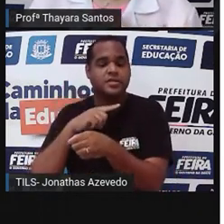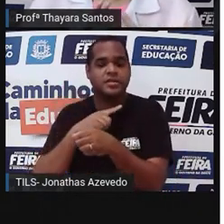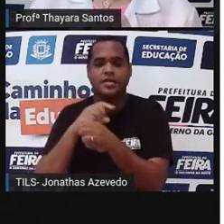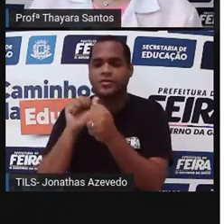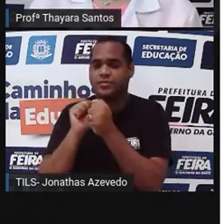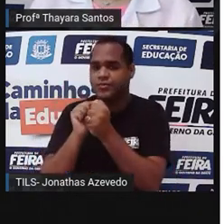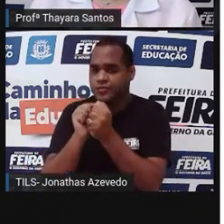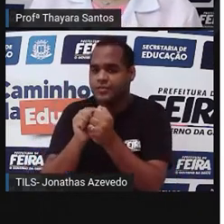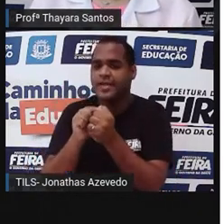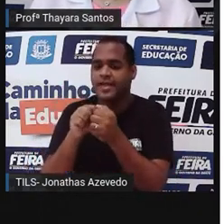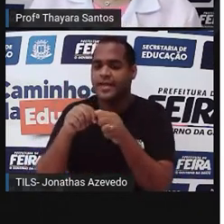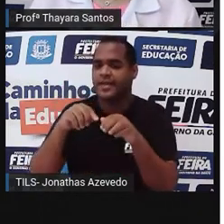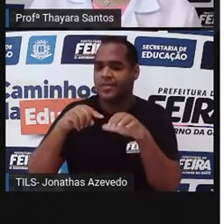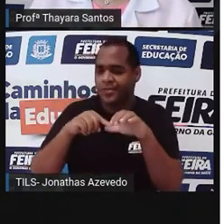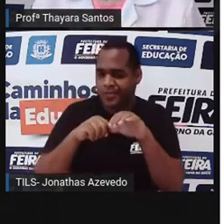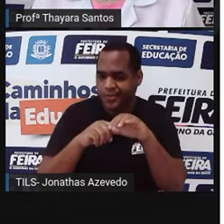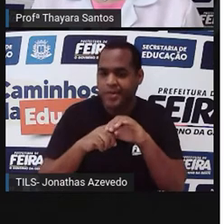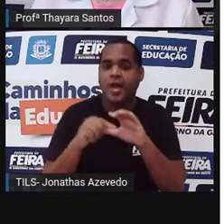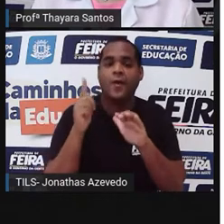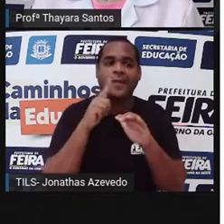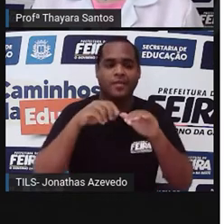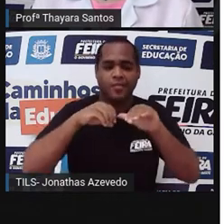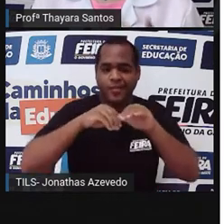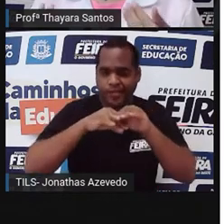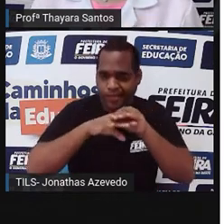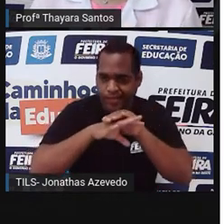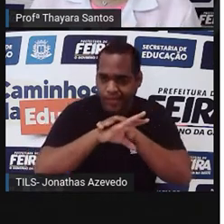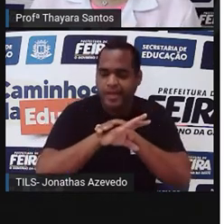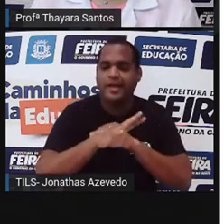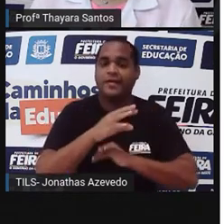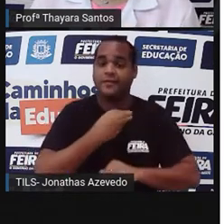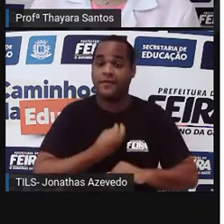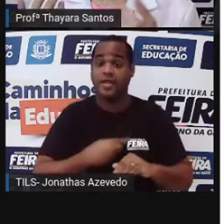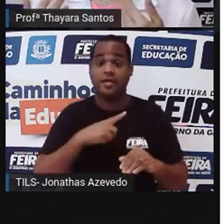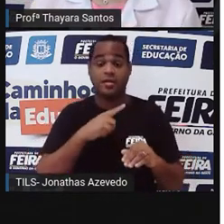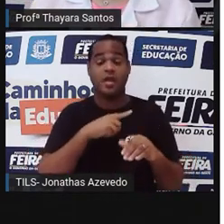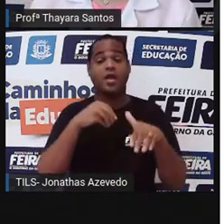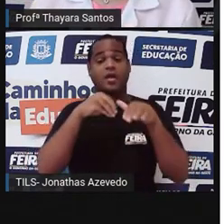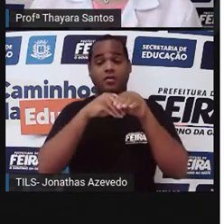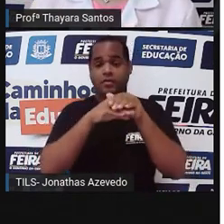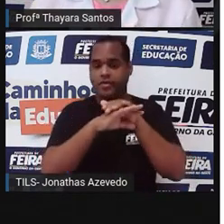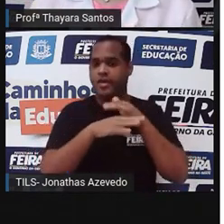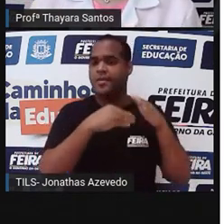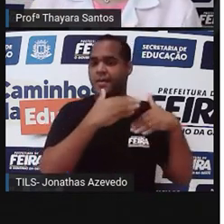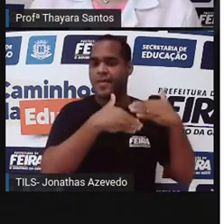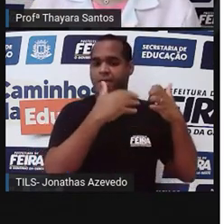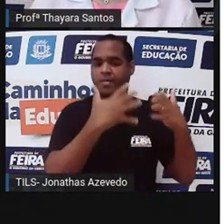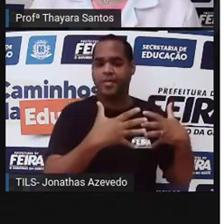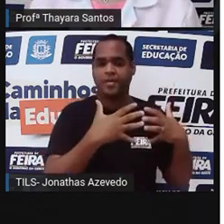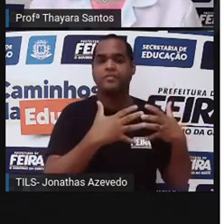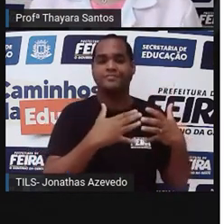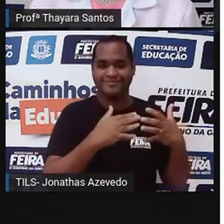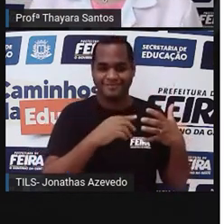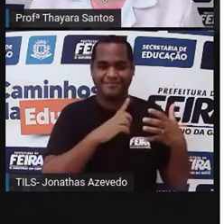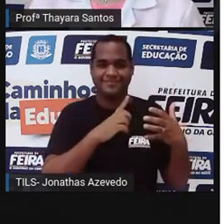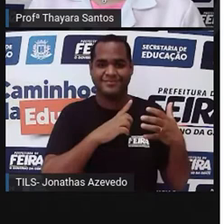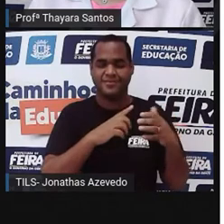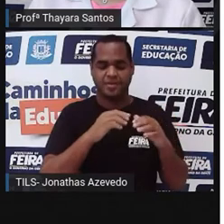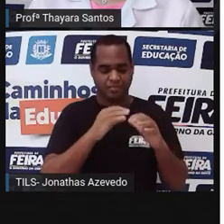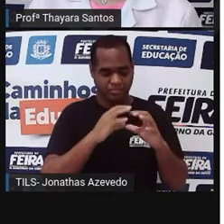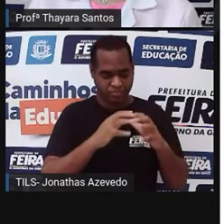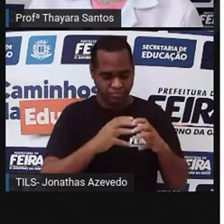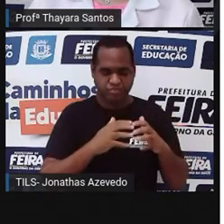ele introduz na fêmea e lá ele deposita os espermatozoides. E, dentro da fêmea, acontece a fecundação. E o